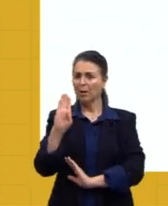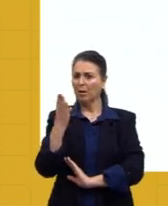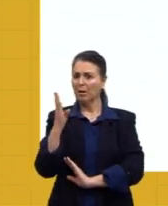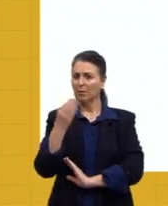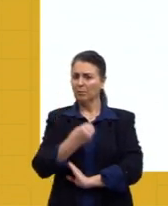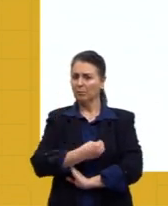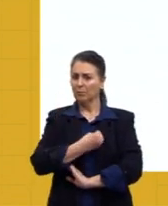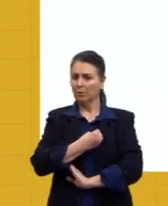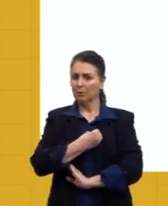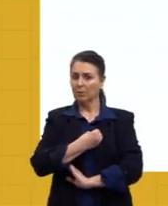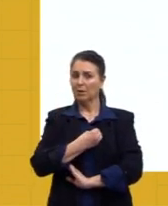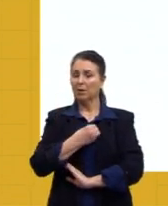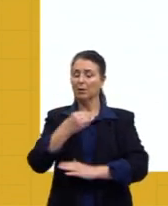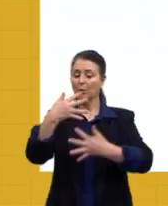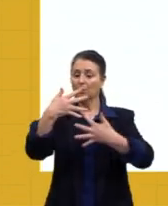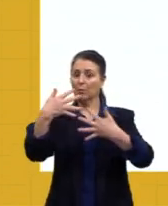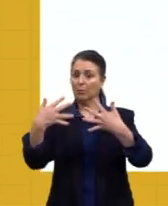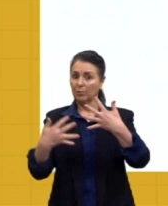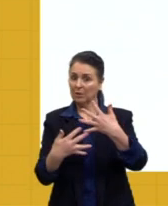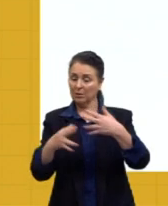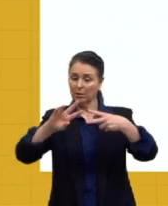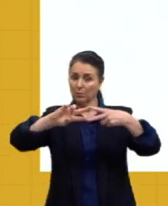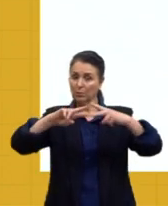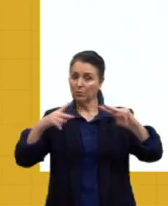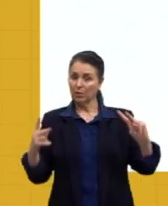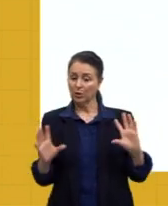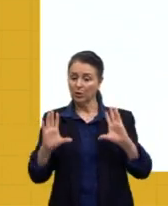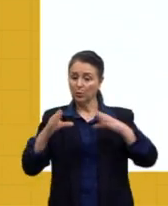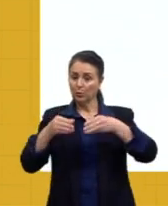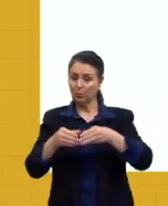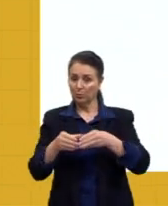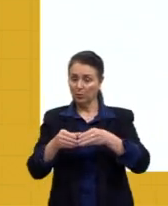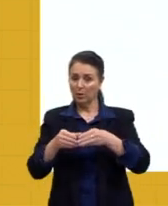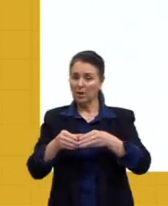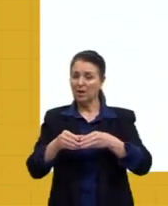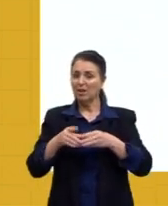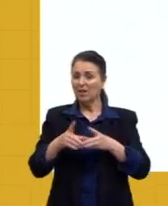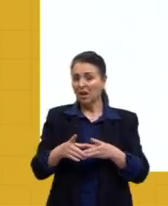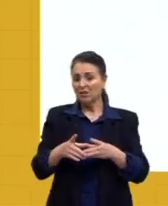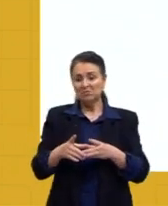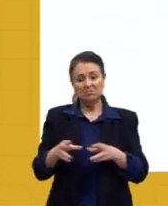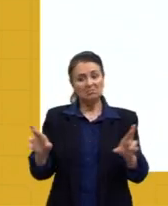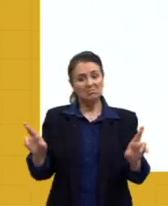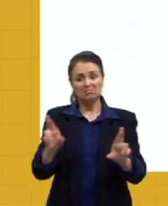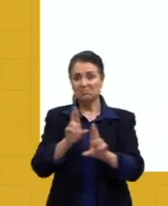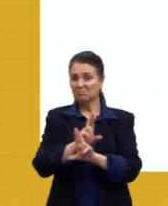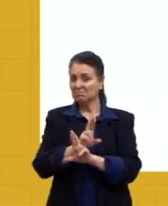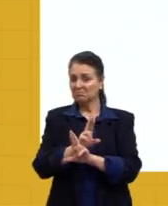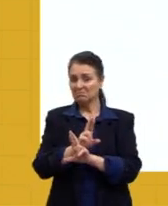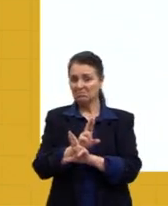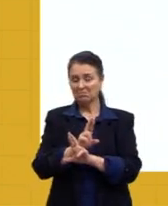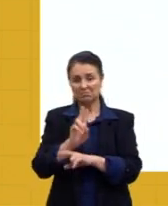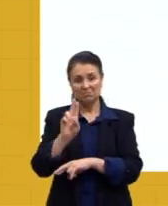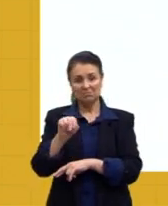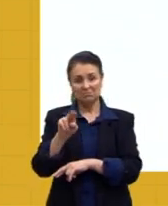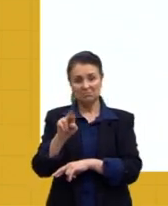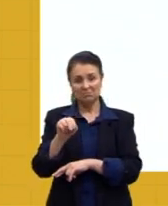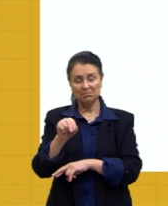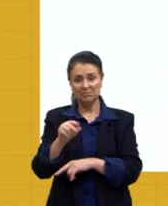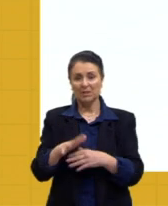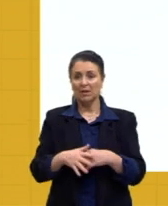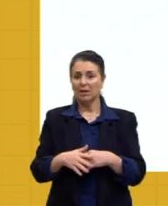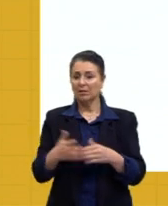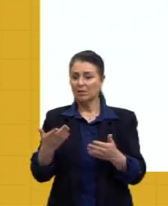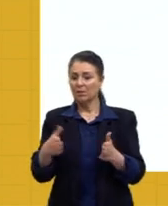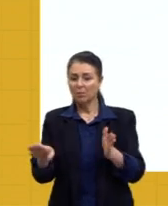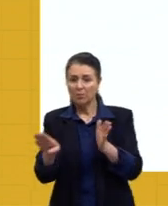Acontece uma mutação lá no gene da população que elas decidem não cruzar com outro grupo. Não, que vai